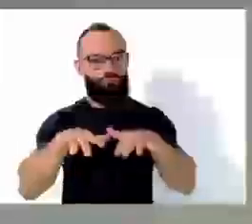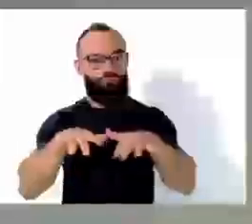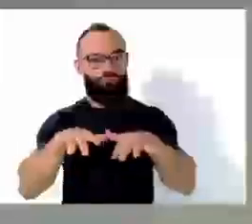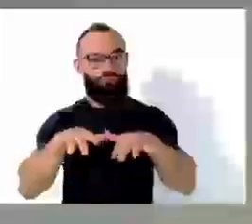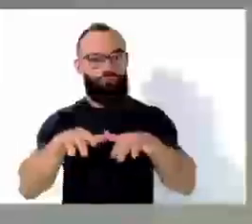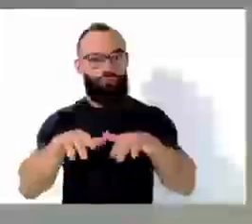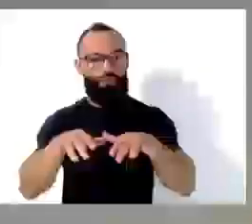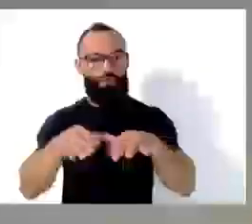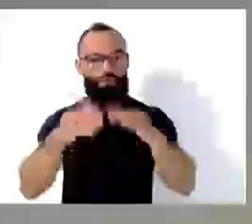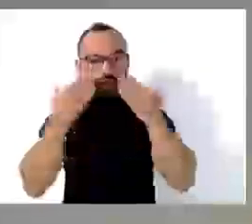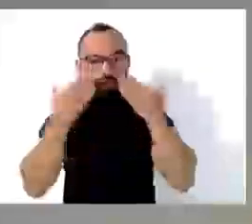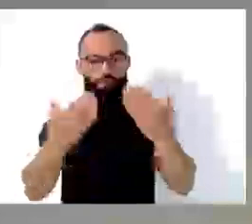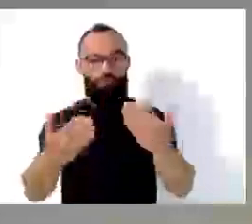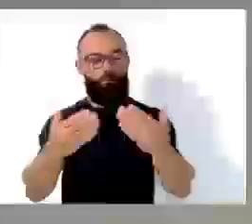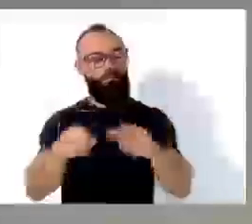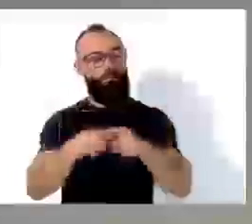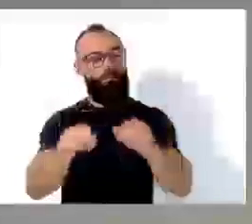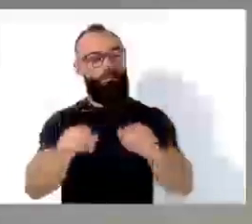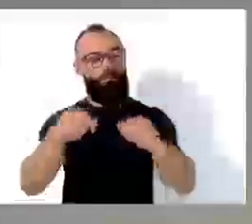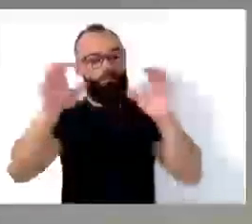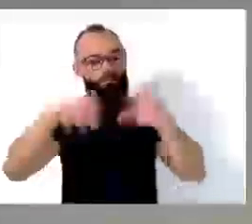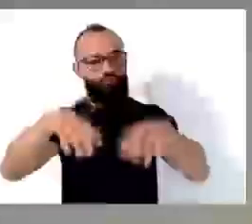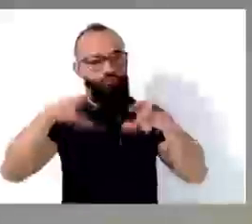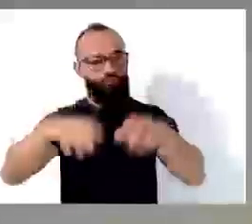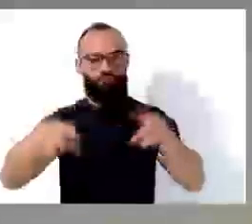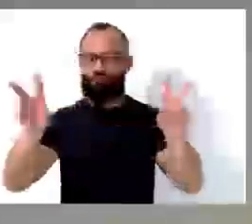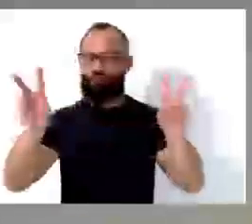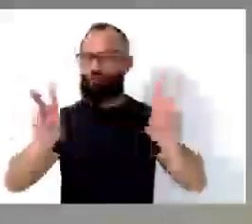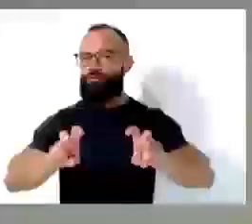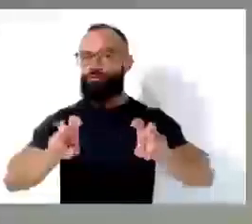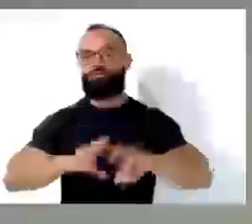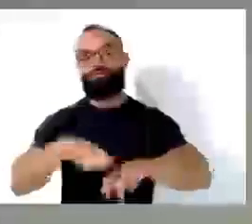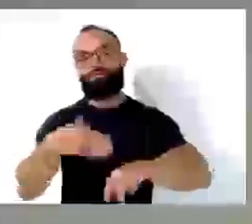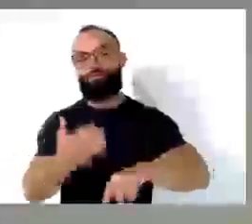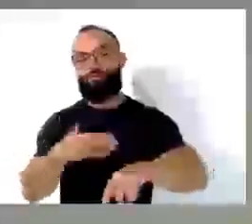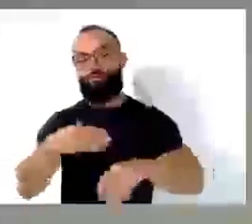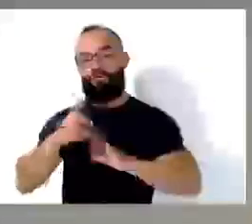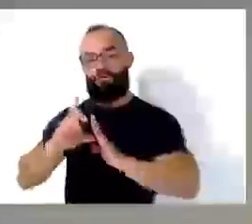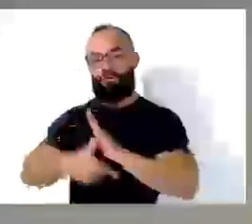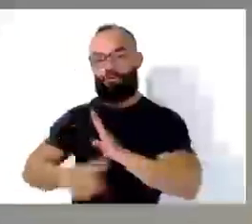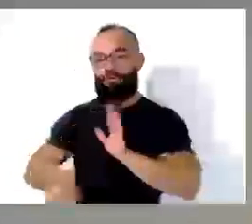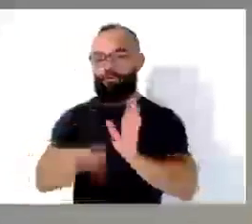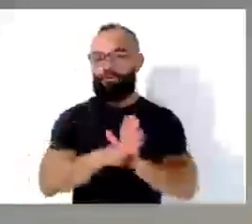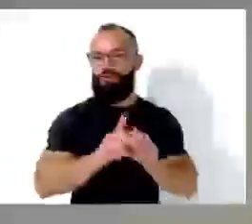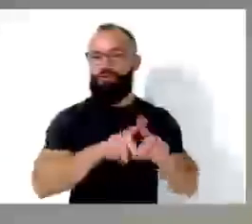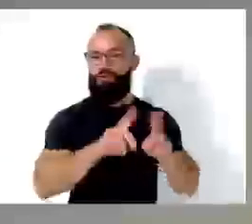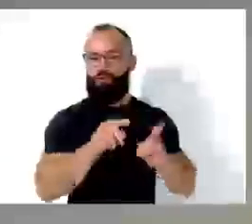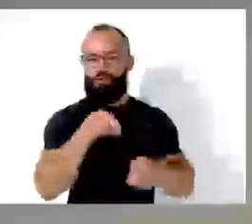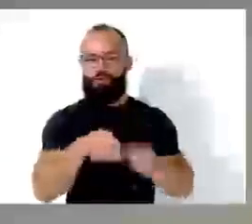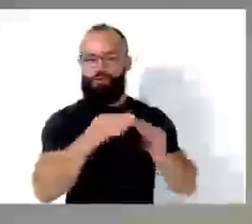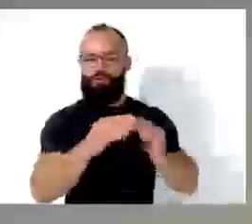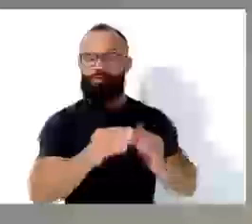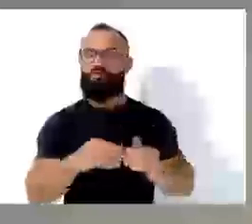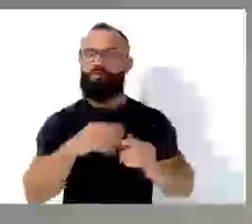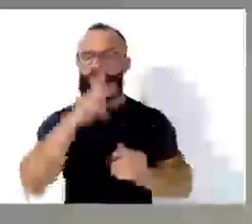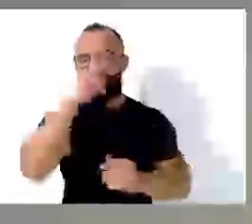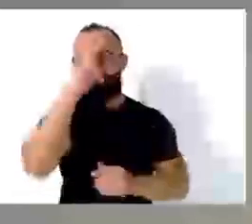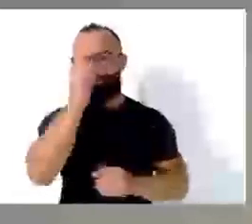essa casa, a todos os vereadores que participaram, eu cheguei atrasado, mas acho que essa casa mostrou força. Foi realmente